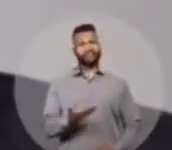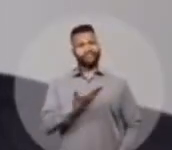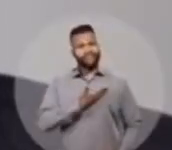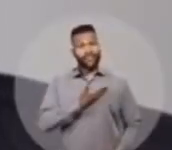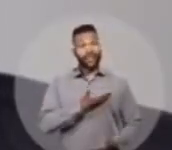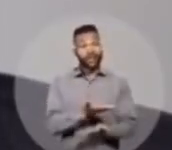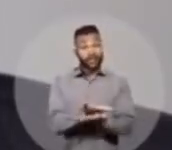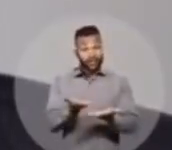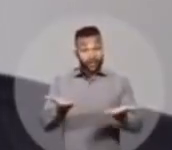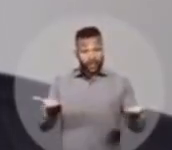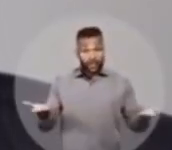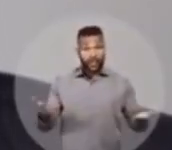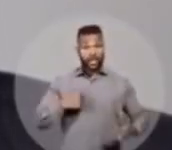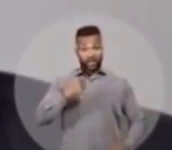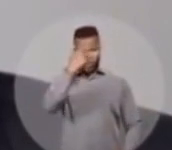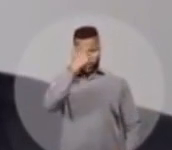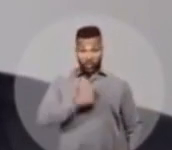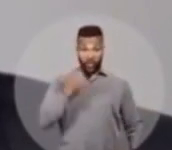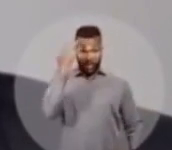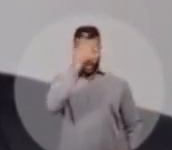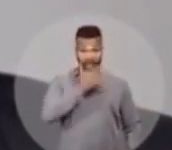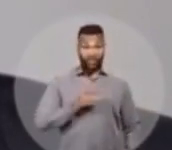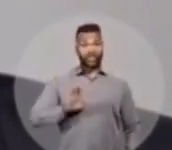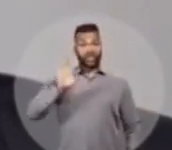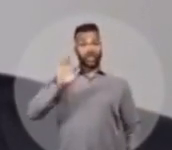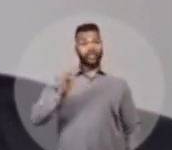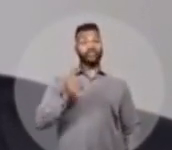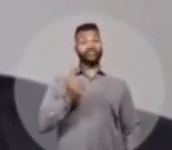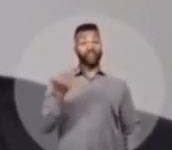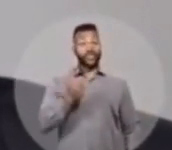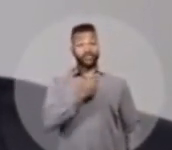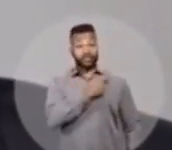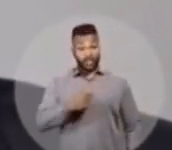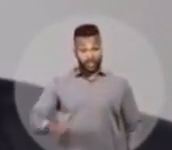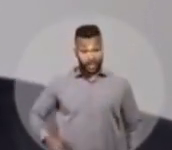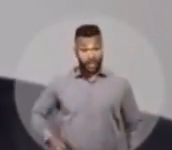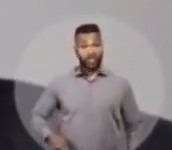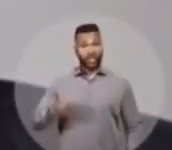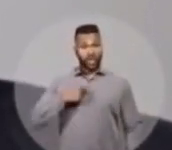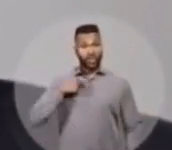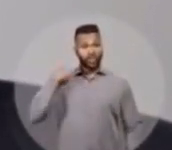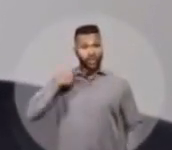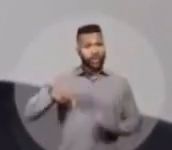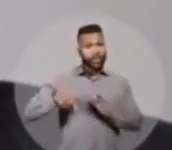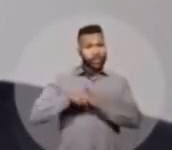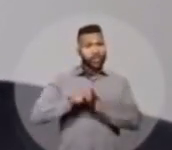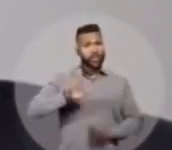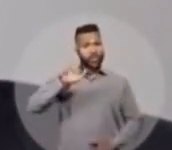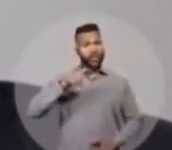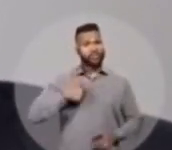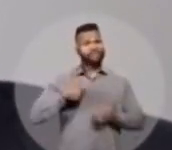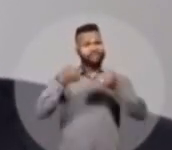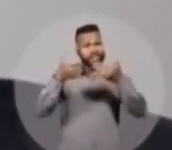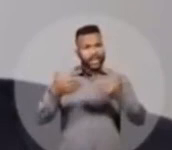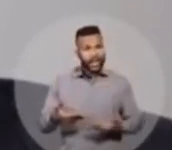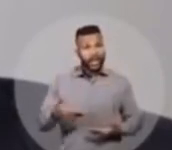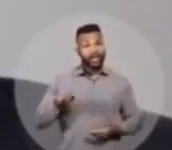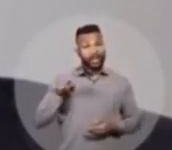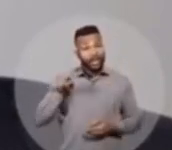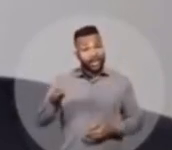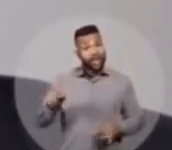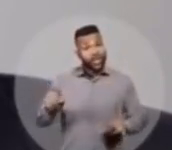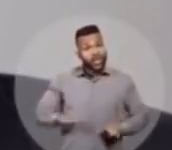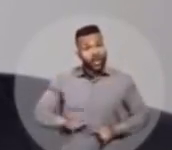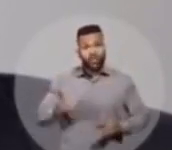Minhas amigas e meus amigos, eu sou Fernando Haddad, candidato a vice-presidente. Como advogado de Lula, posso dizer, Lula é